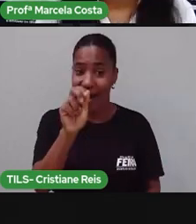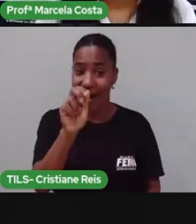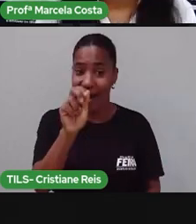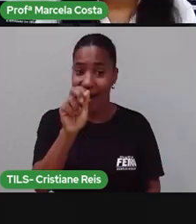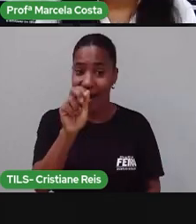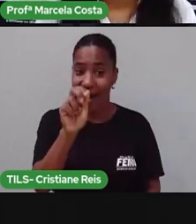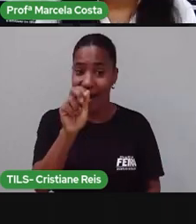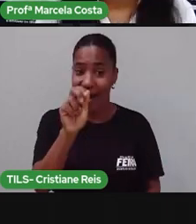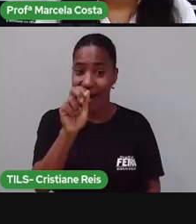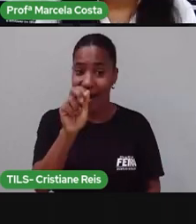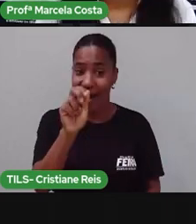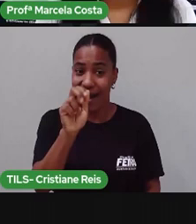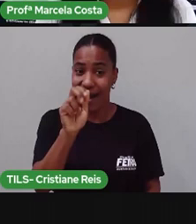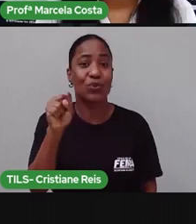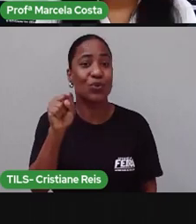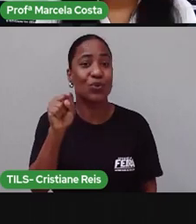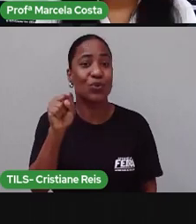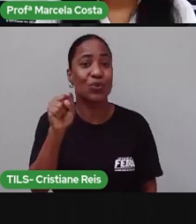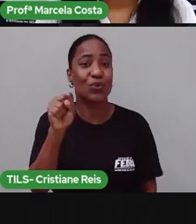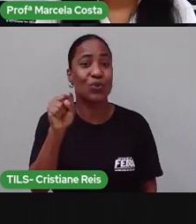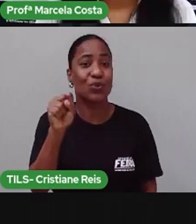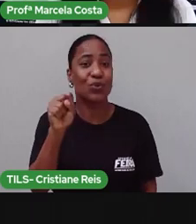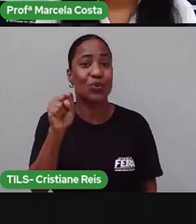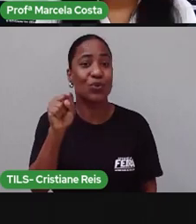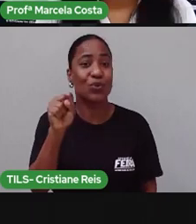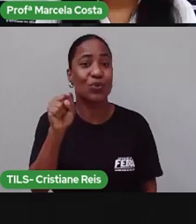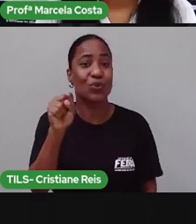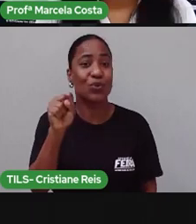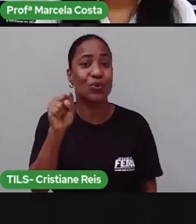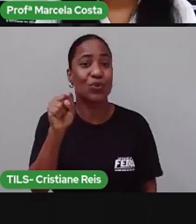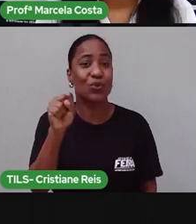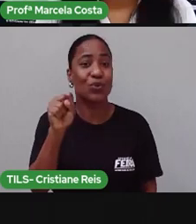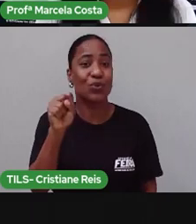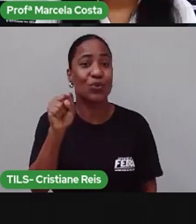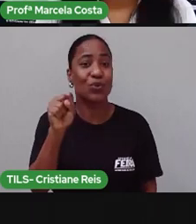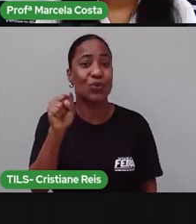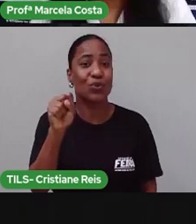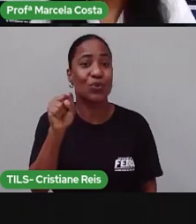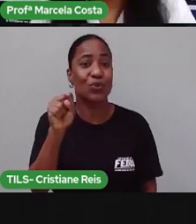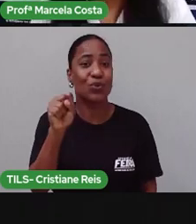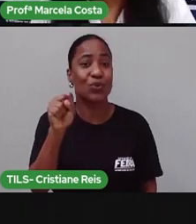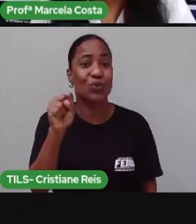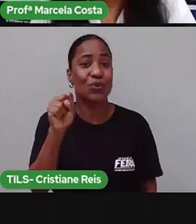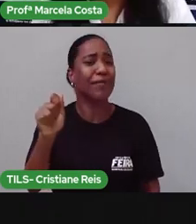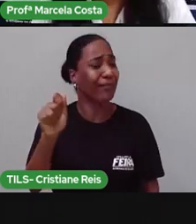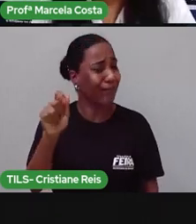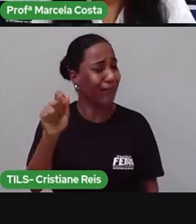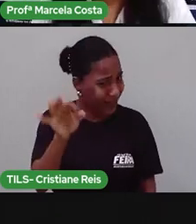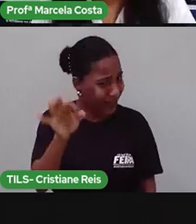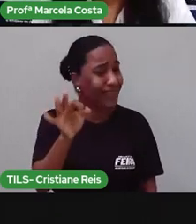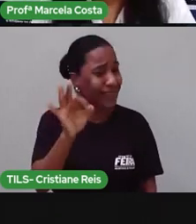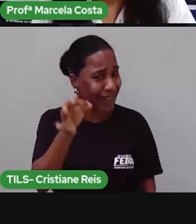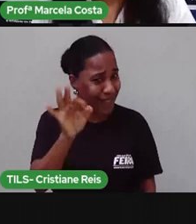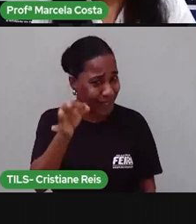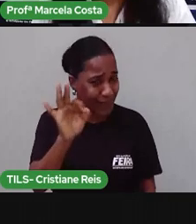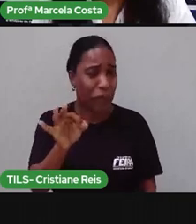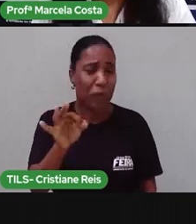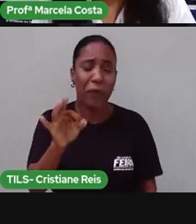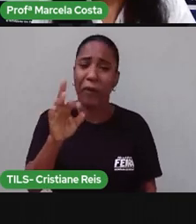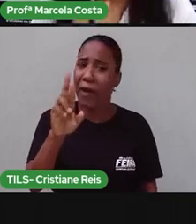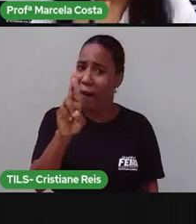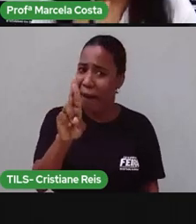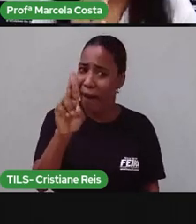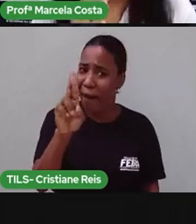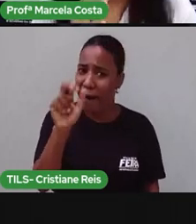É, não ouviu errado não, é isso mesmo. Raimunda Sosmunda. Por que